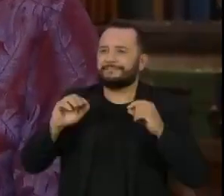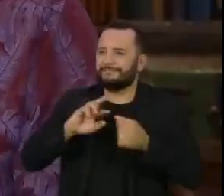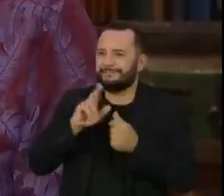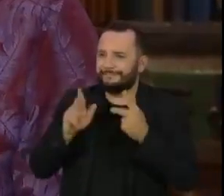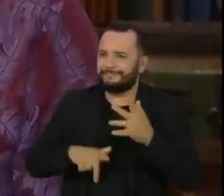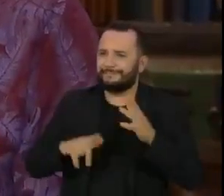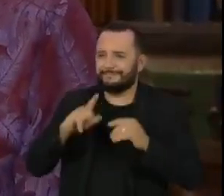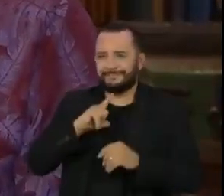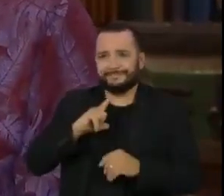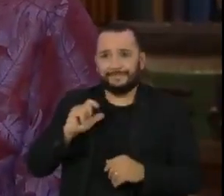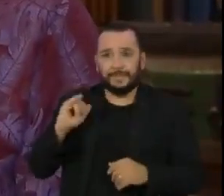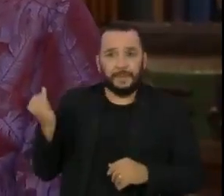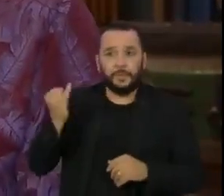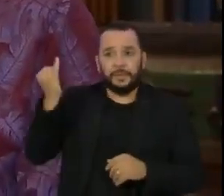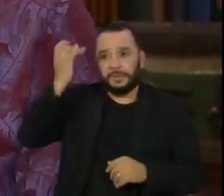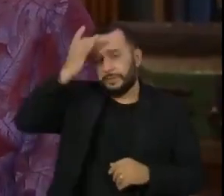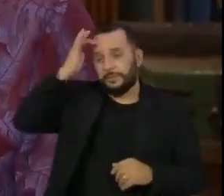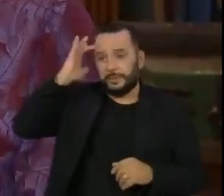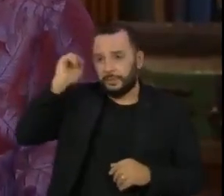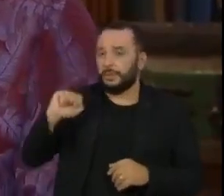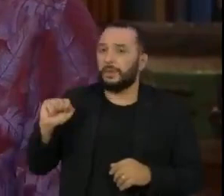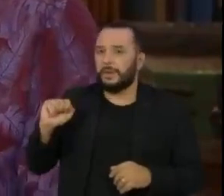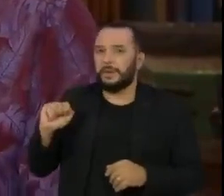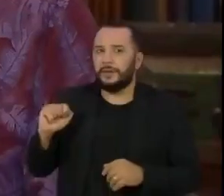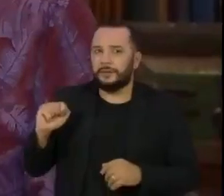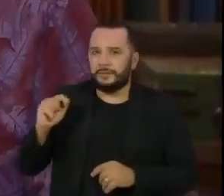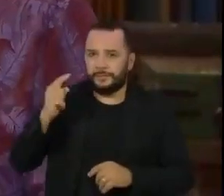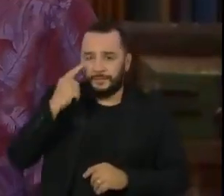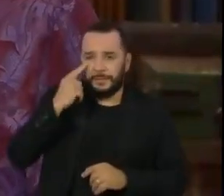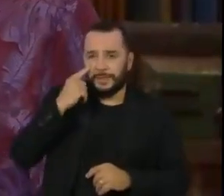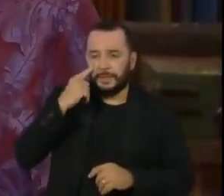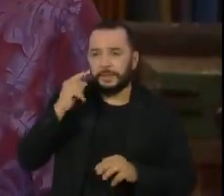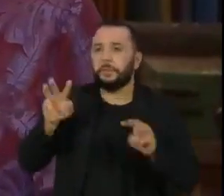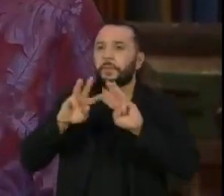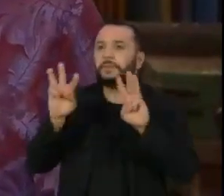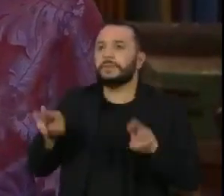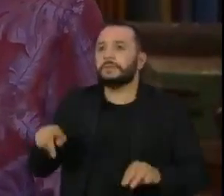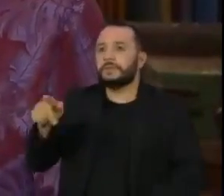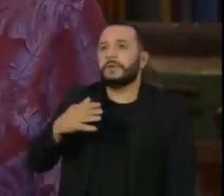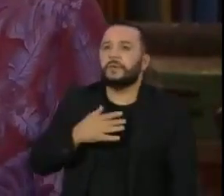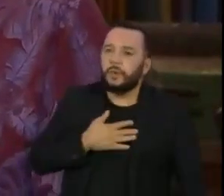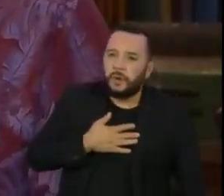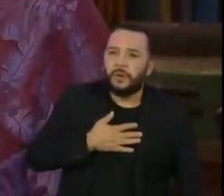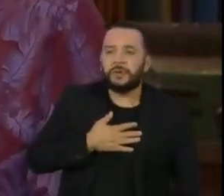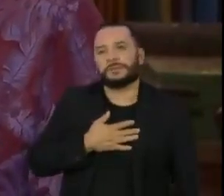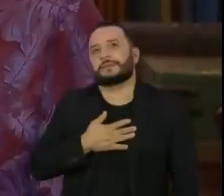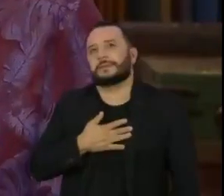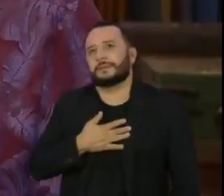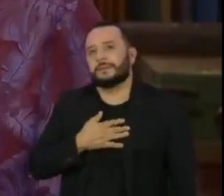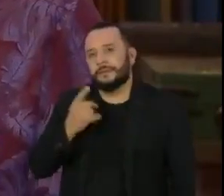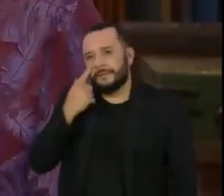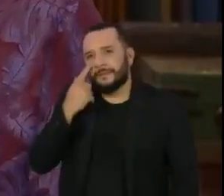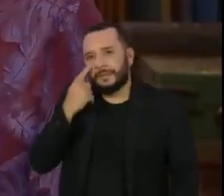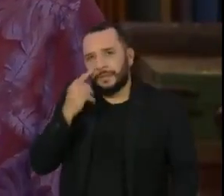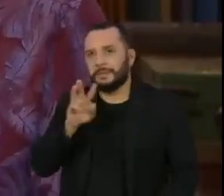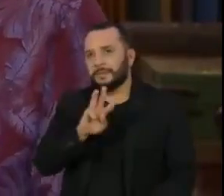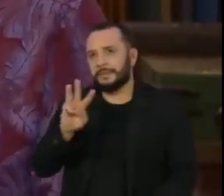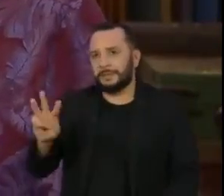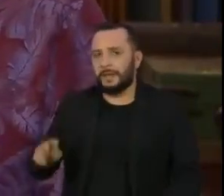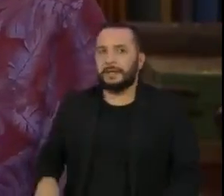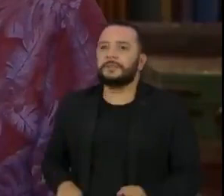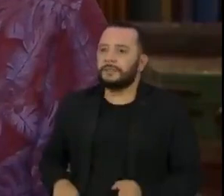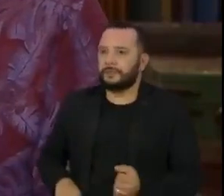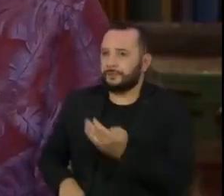importante que o visitante consulte o museu de sua preferência, pelo site,